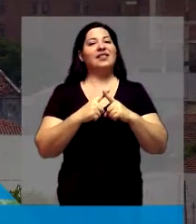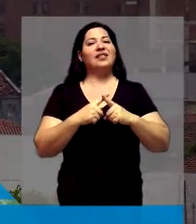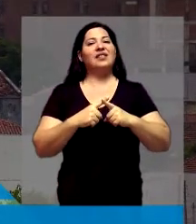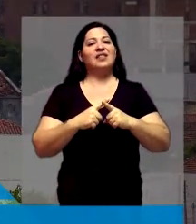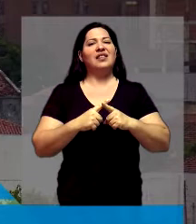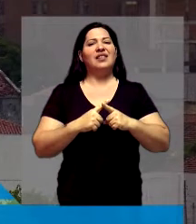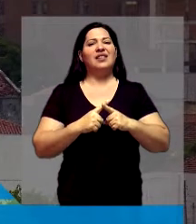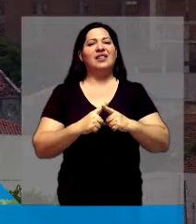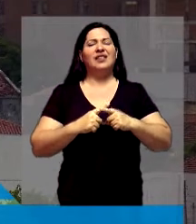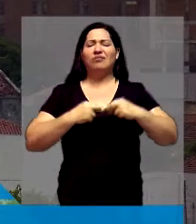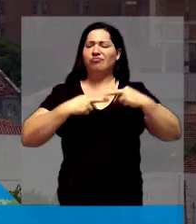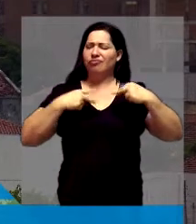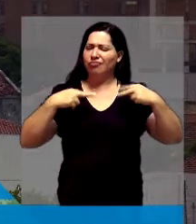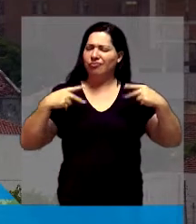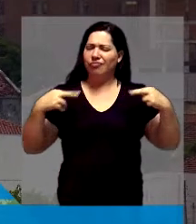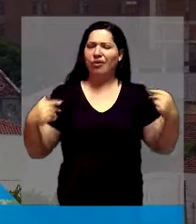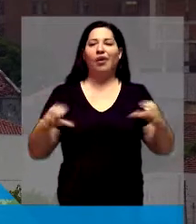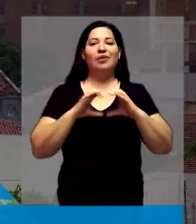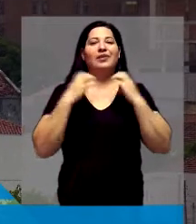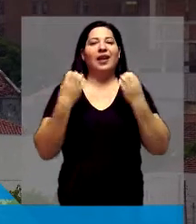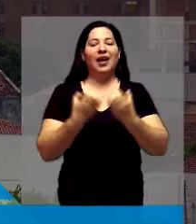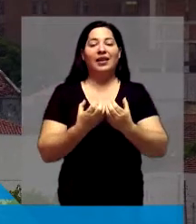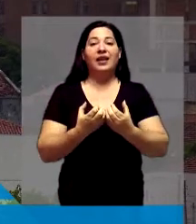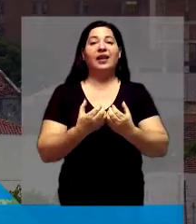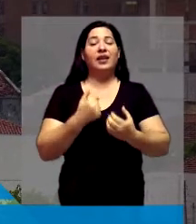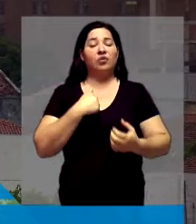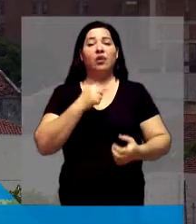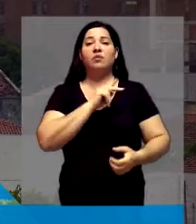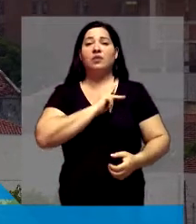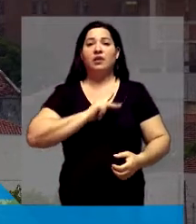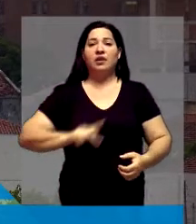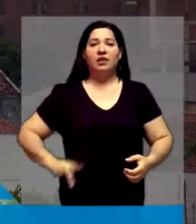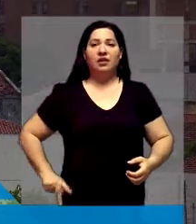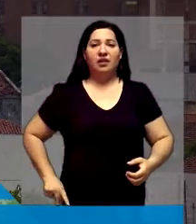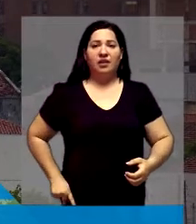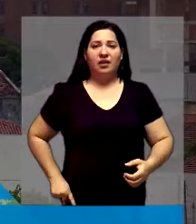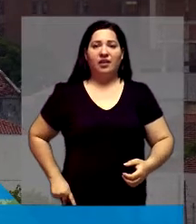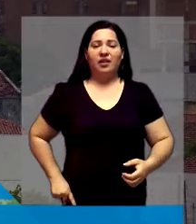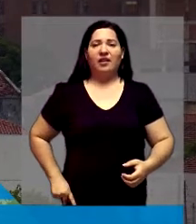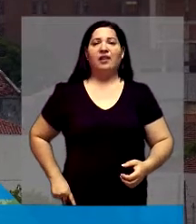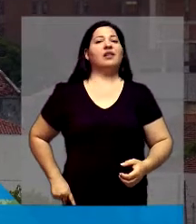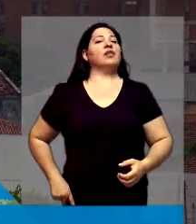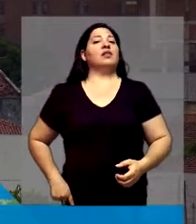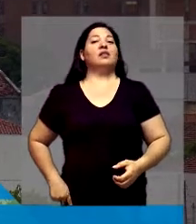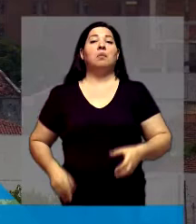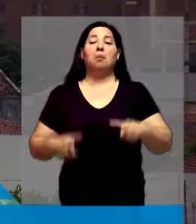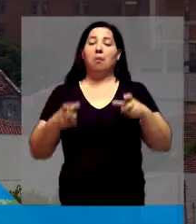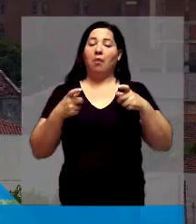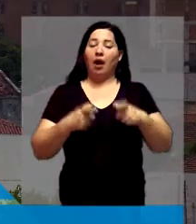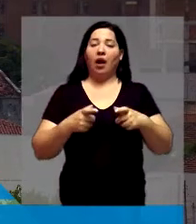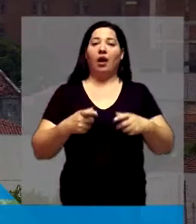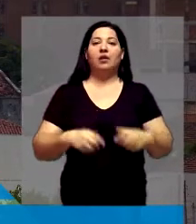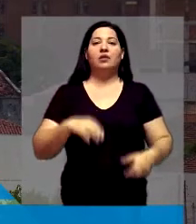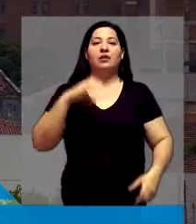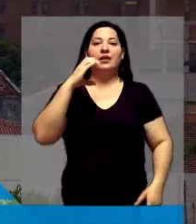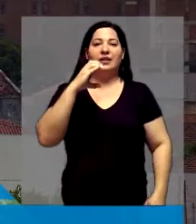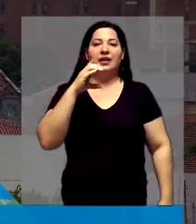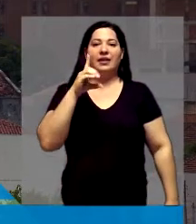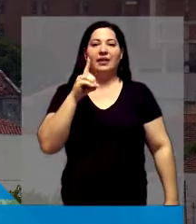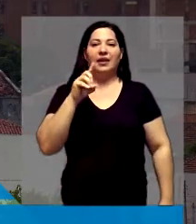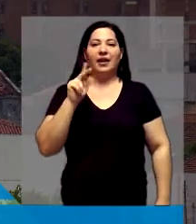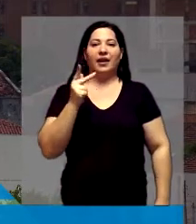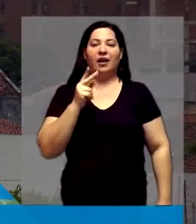diversas comunidades. Já fui presidente duas vezes no Caioá, que é o CDHU. Isso foi em